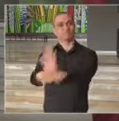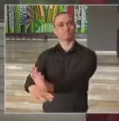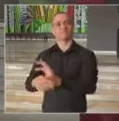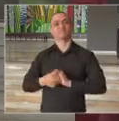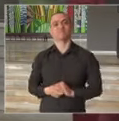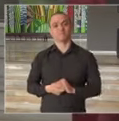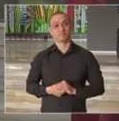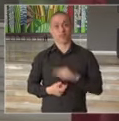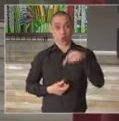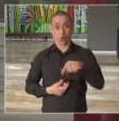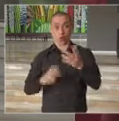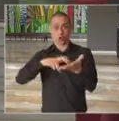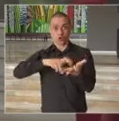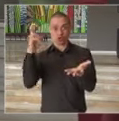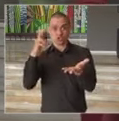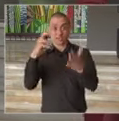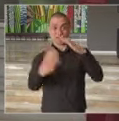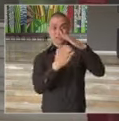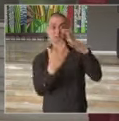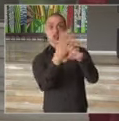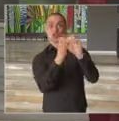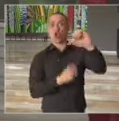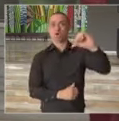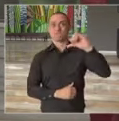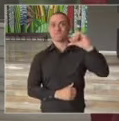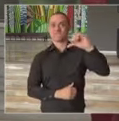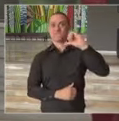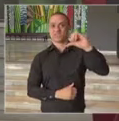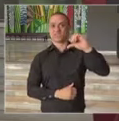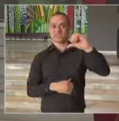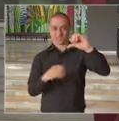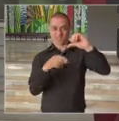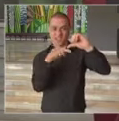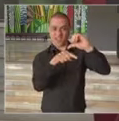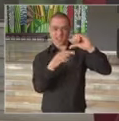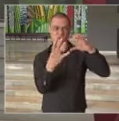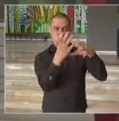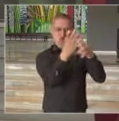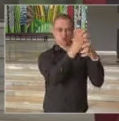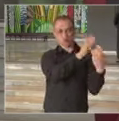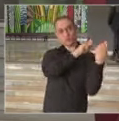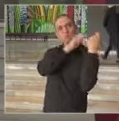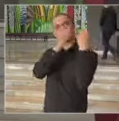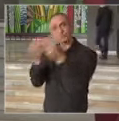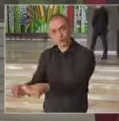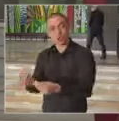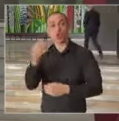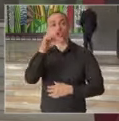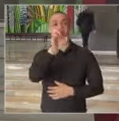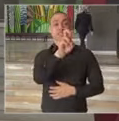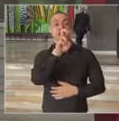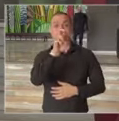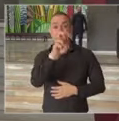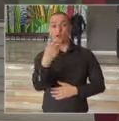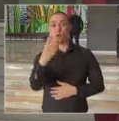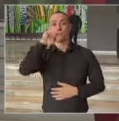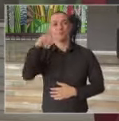Apenas hoje pela manhã, nove empresas totalizaram 51 milhões de reais em doações.